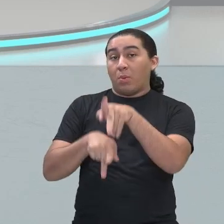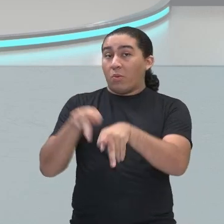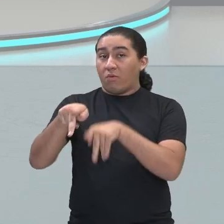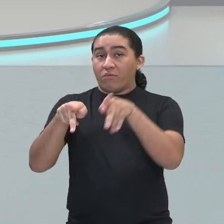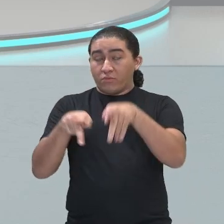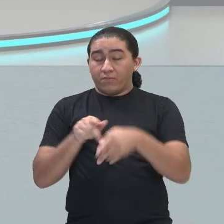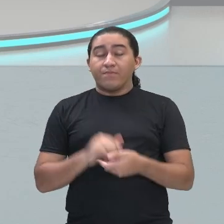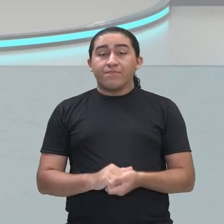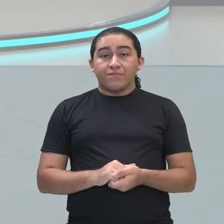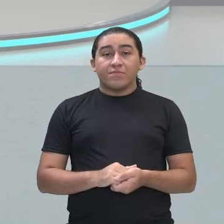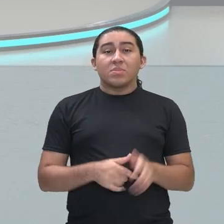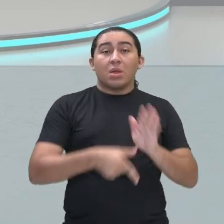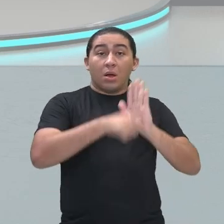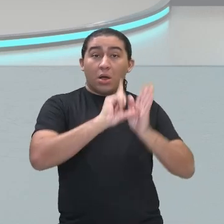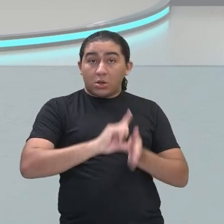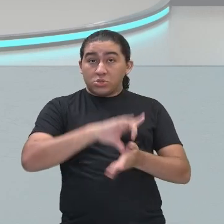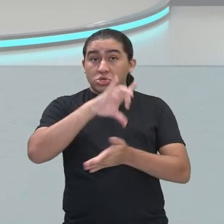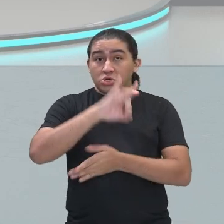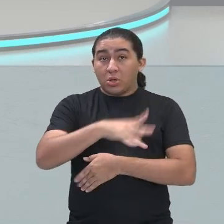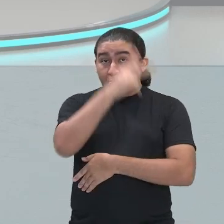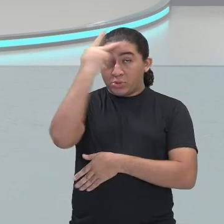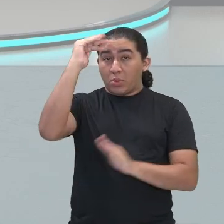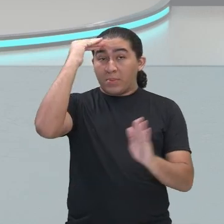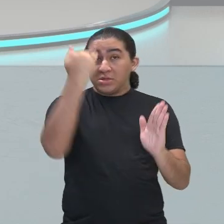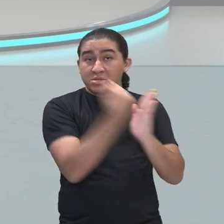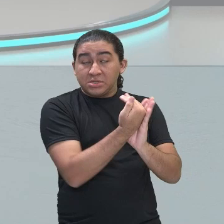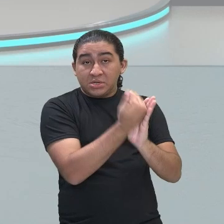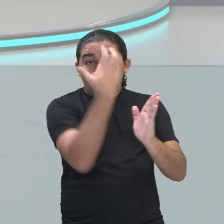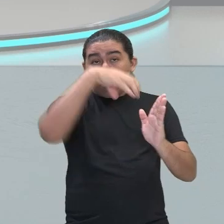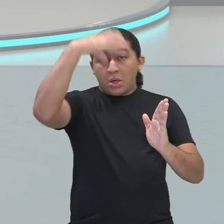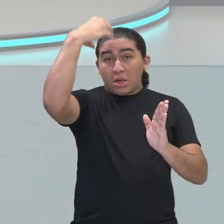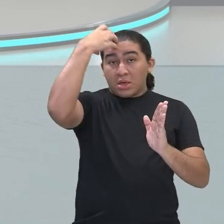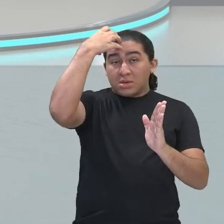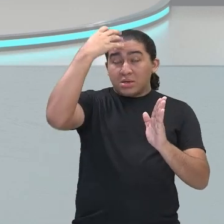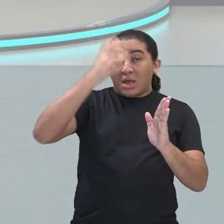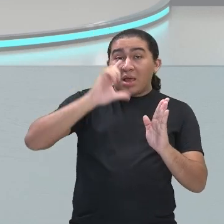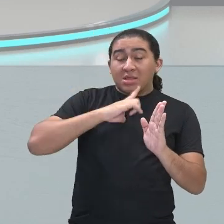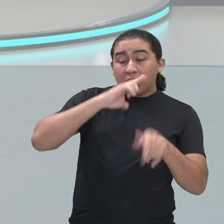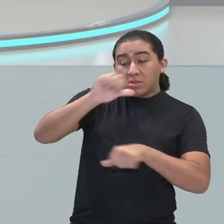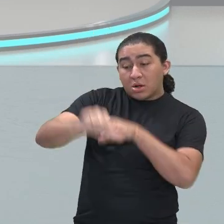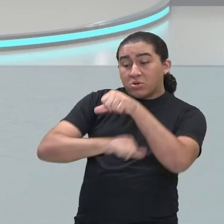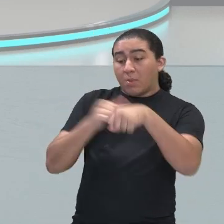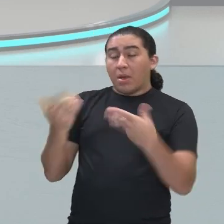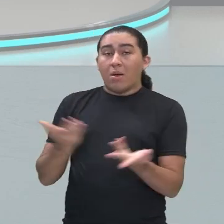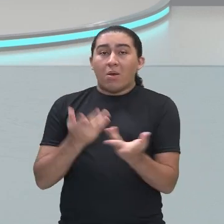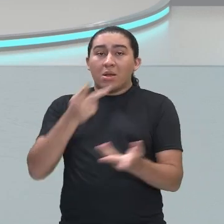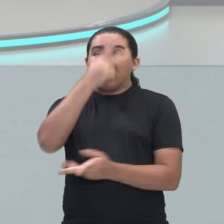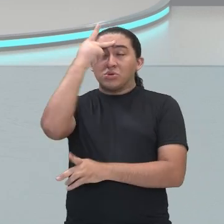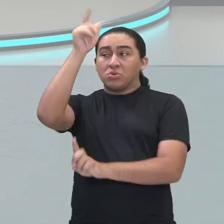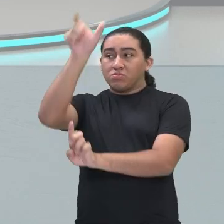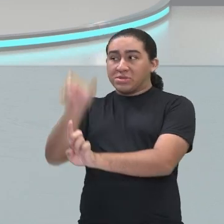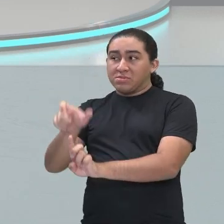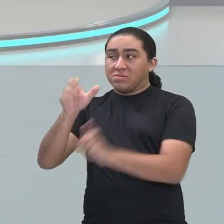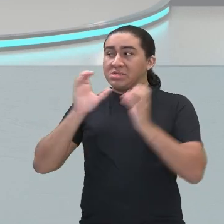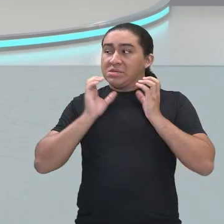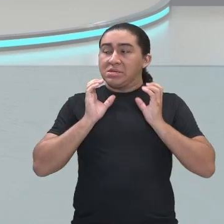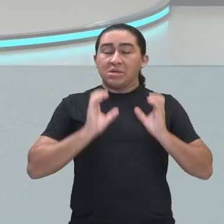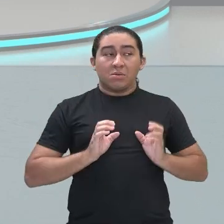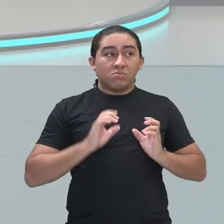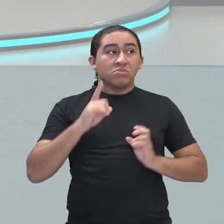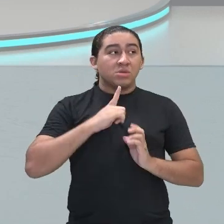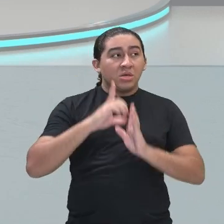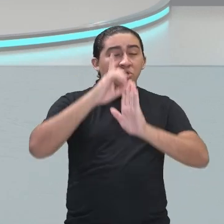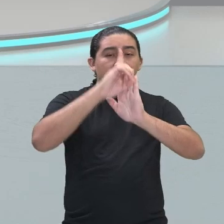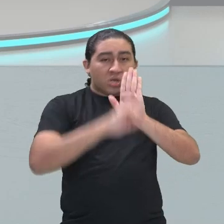que antes eram apenas súditos do rei, tornaram-se indivíduos, cidadãos com direitos, com